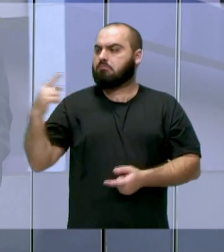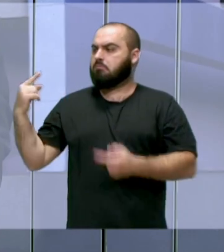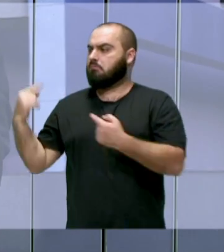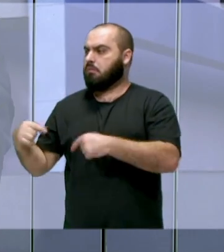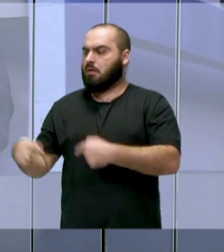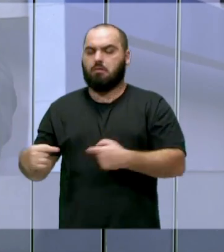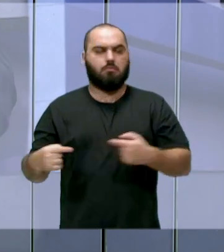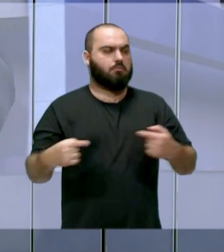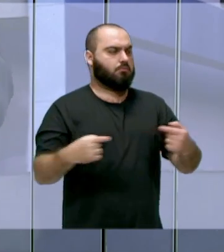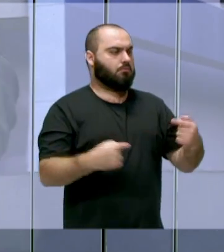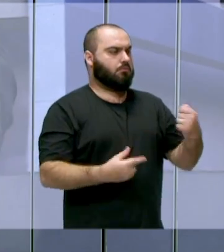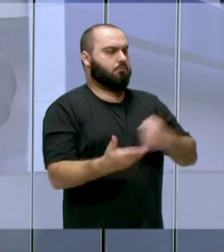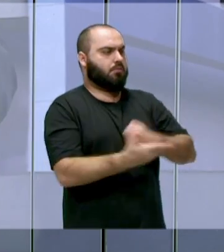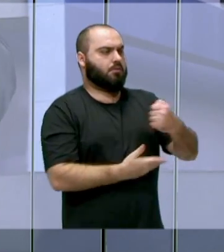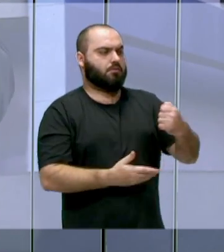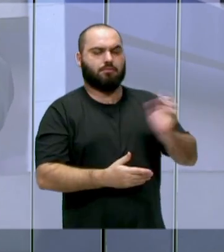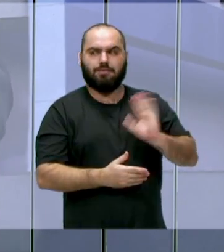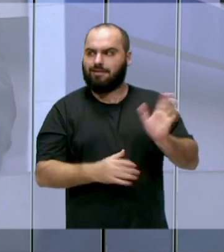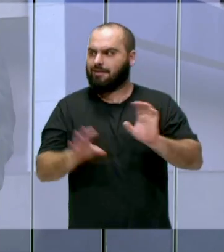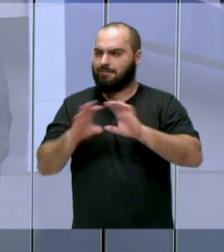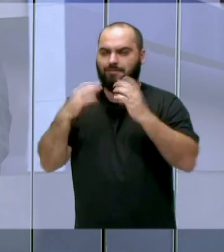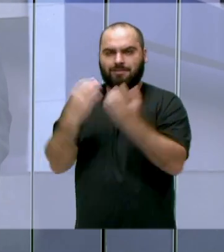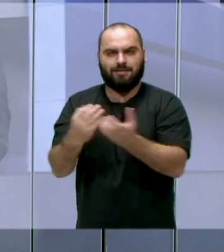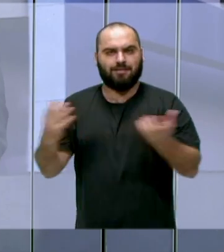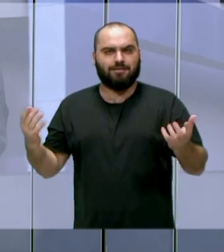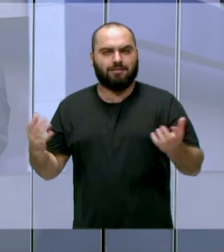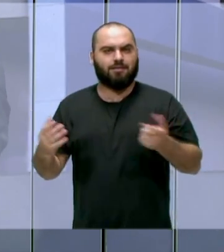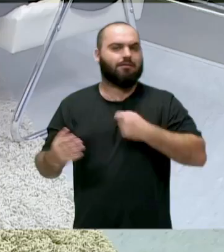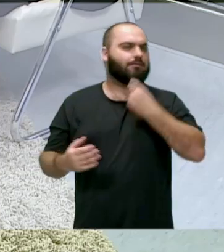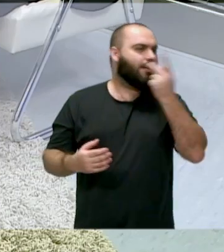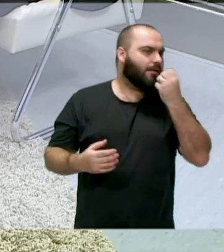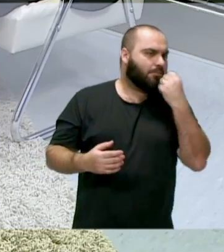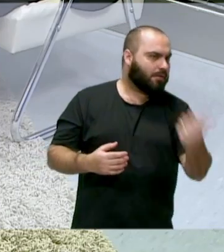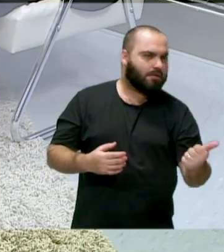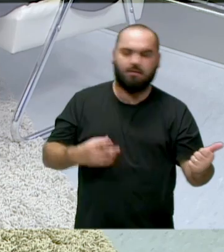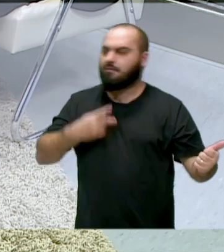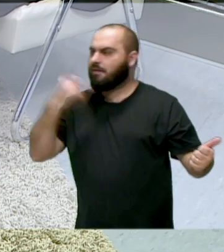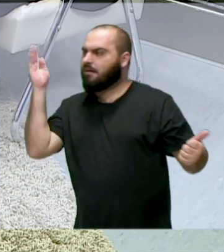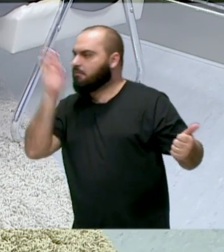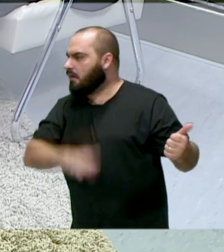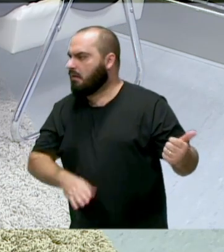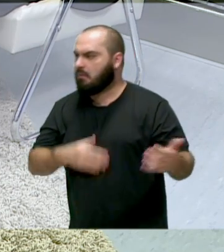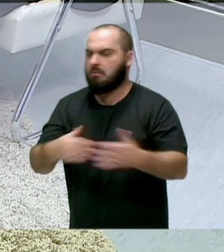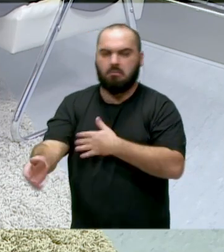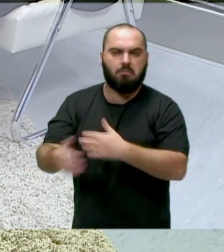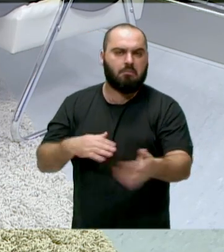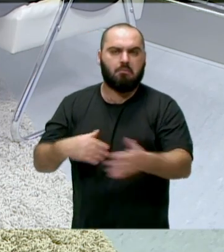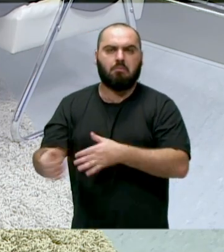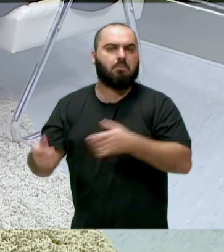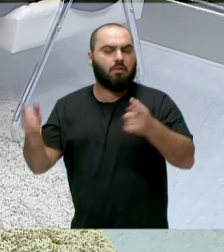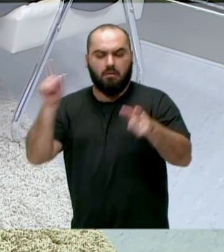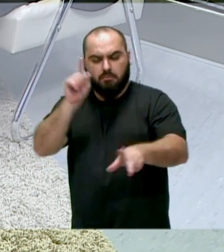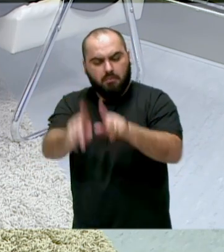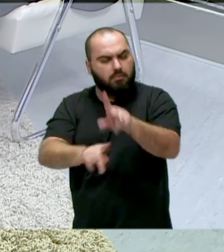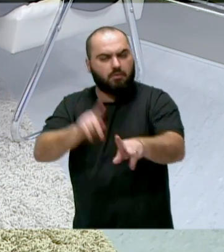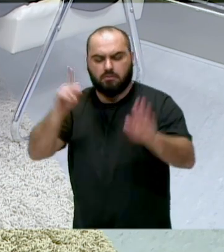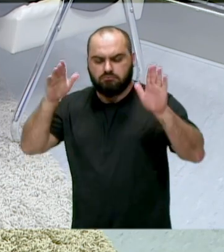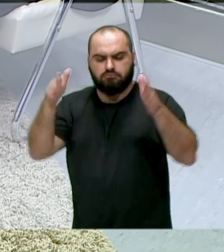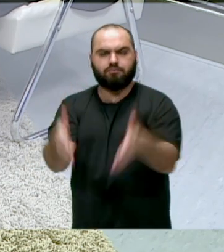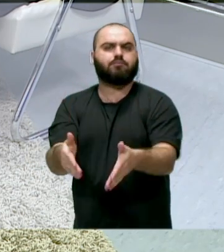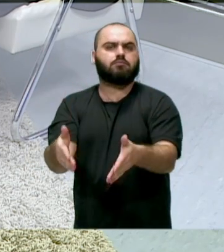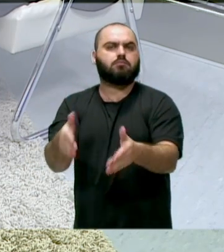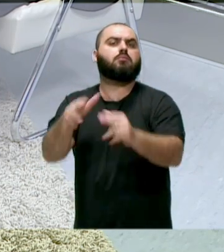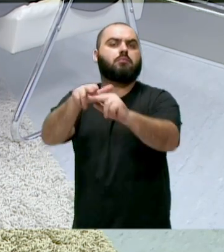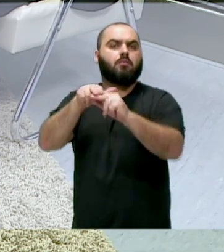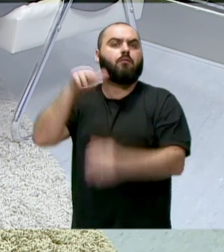governo, a gente é comunidade, a gente é o que se tiver que elogiar, vai ser elogiado, se tiver que criticar, vai ser criticado. Então, a vai votar favorável a tudo